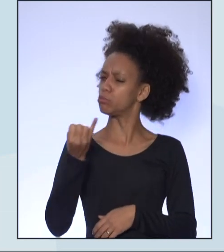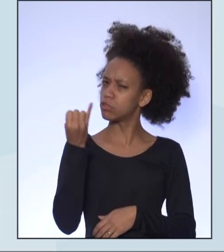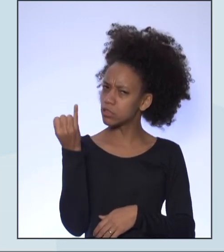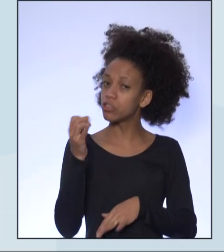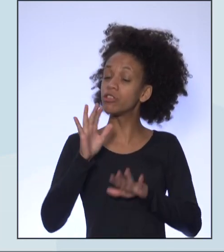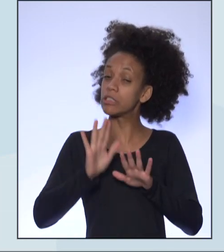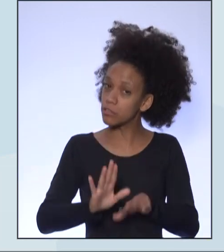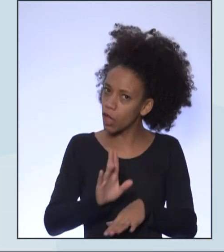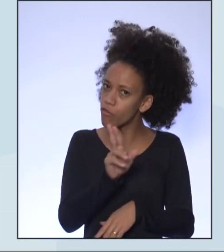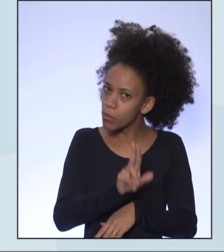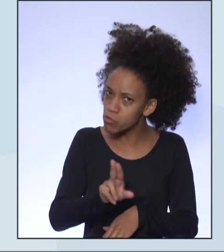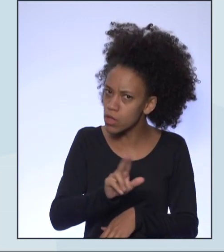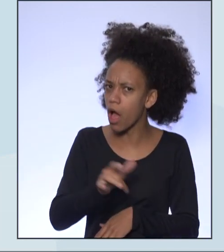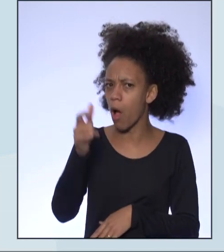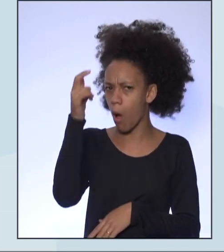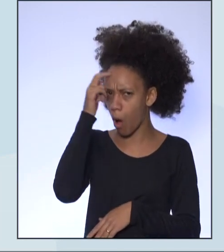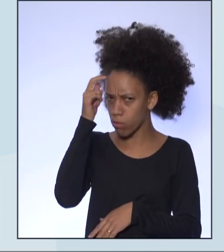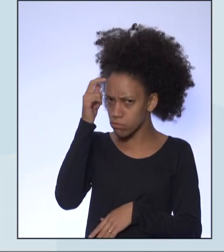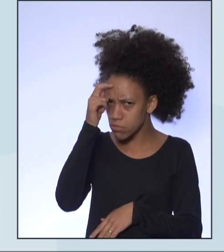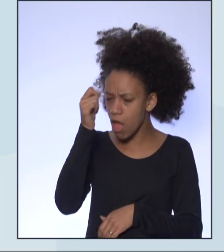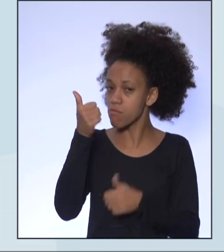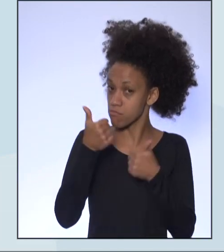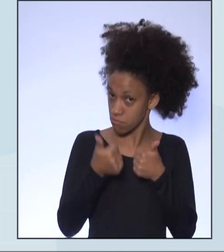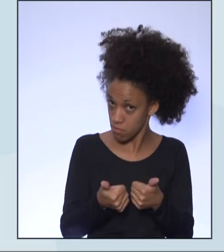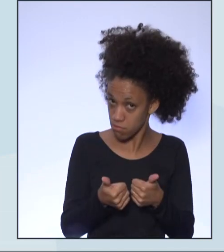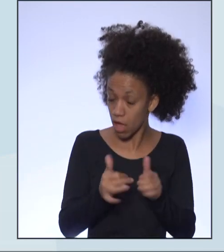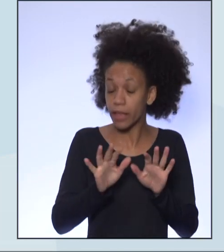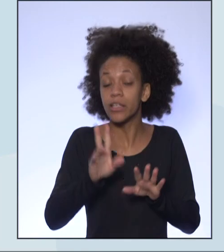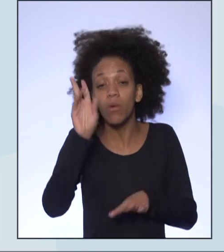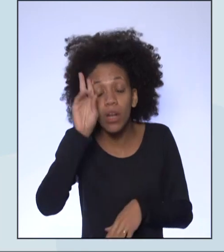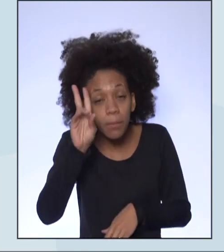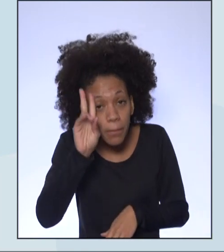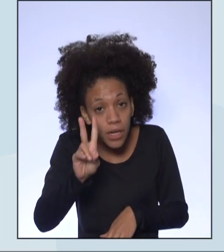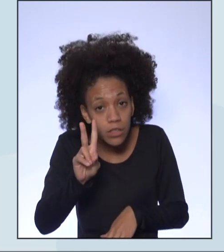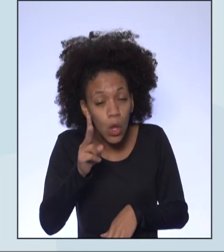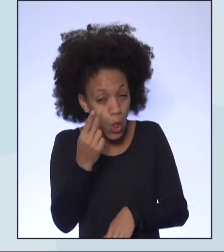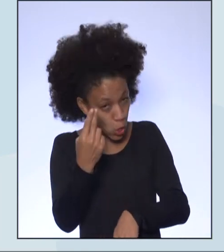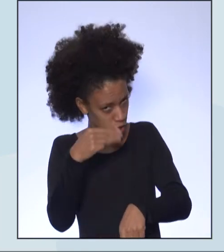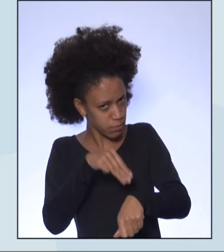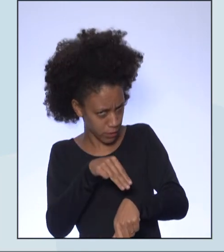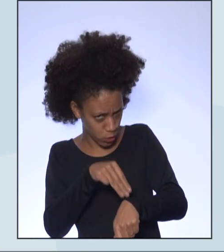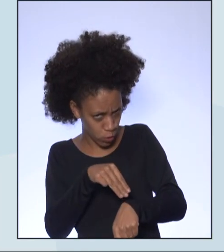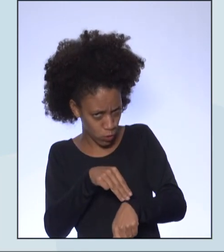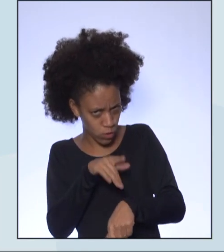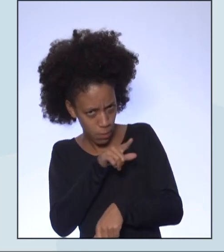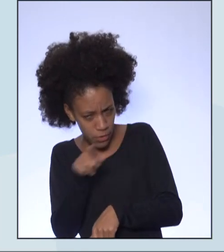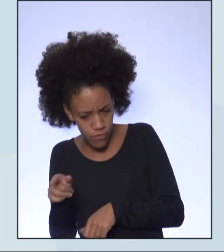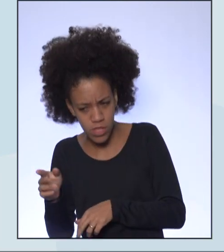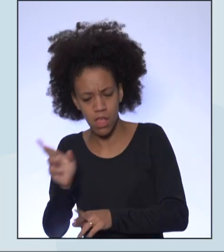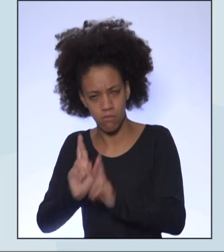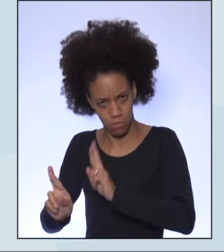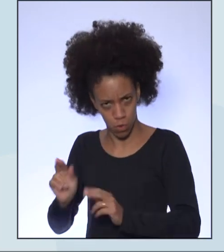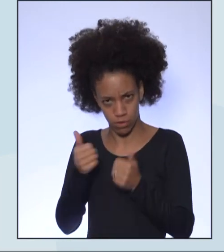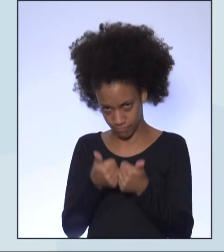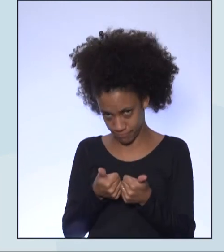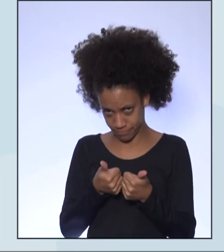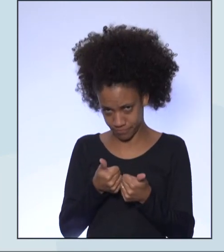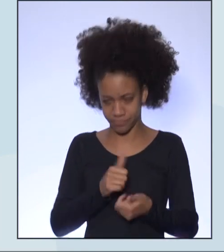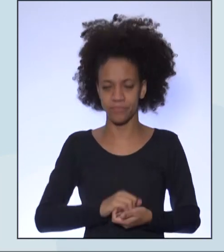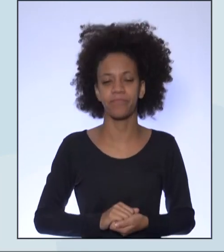vamos usar com consciência. Então, só lembrando, teremos dois minutinhos aí e já voltamos.